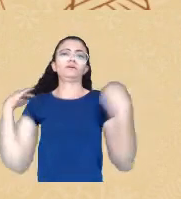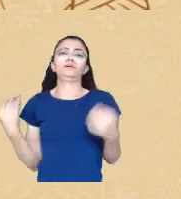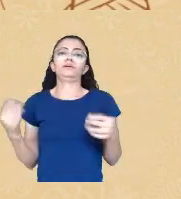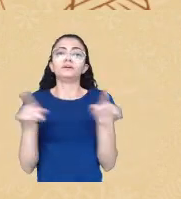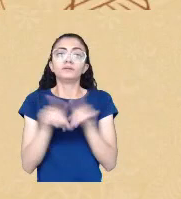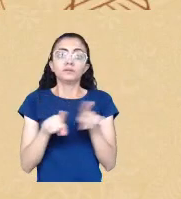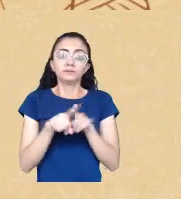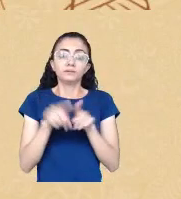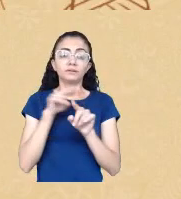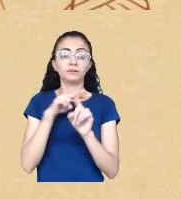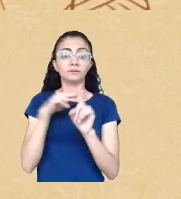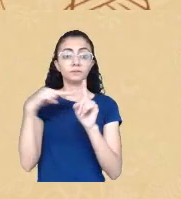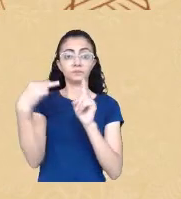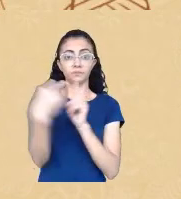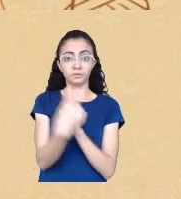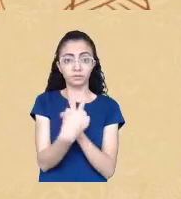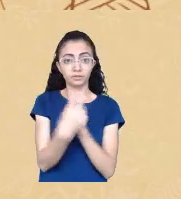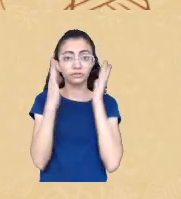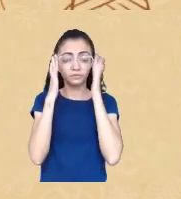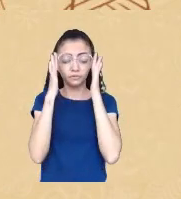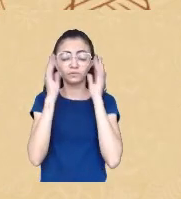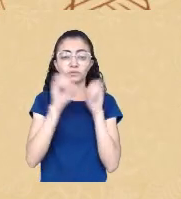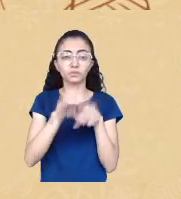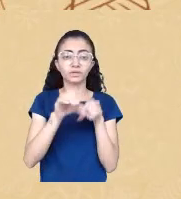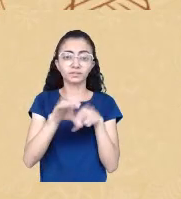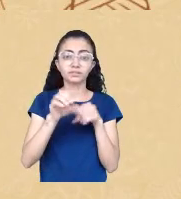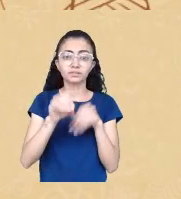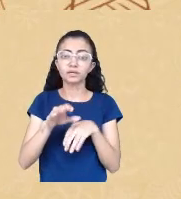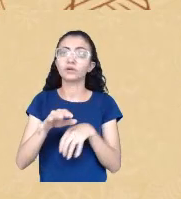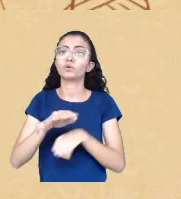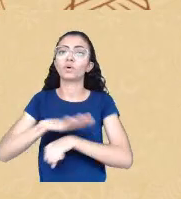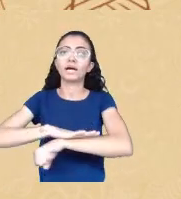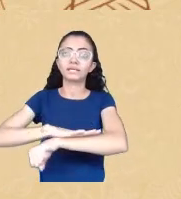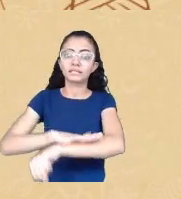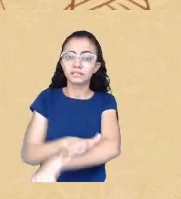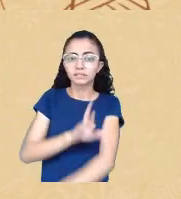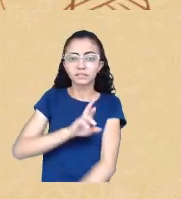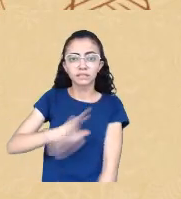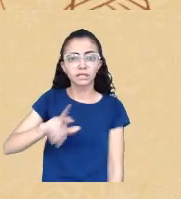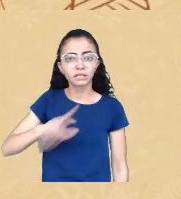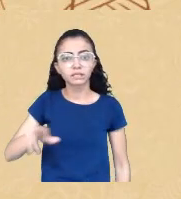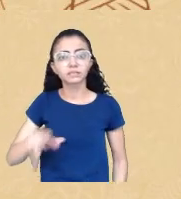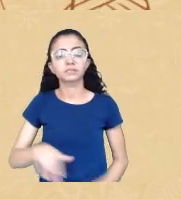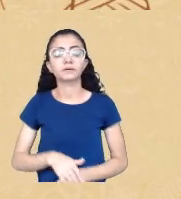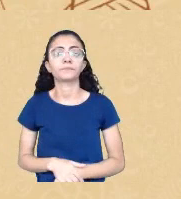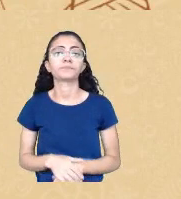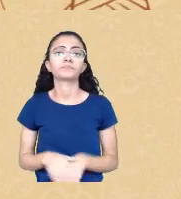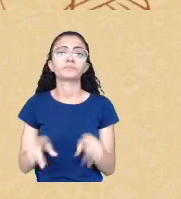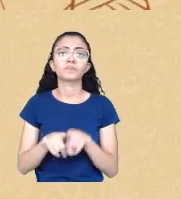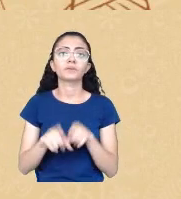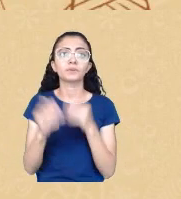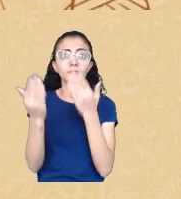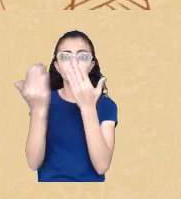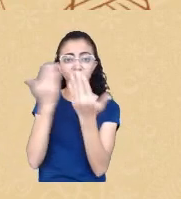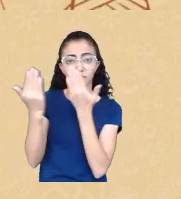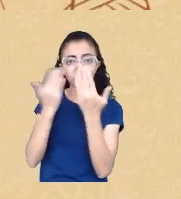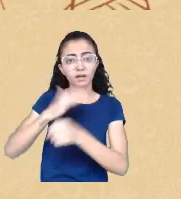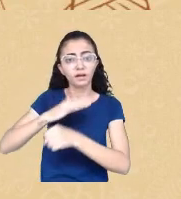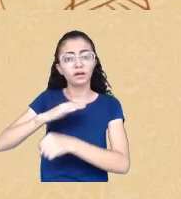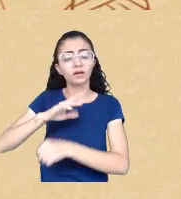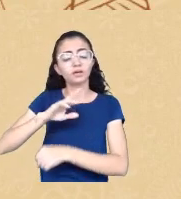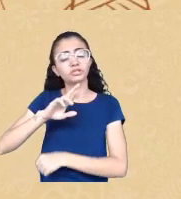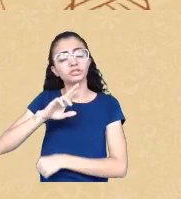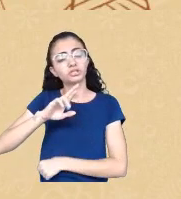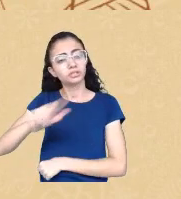educação antirracista de uma psicologia antirracista de uma psicanálise antirracista hoje já